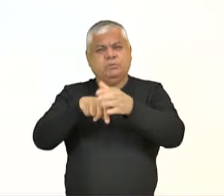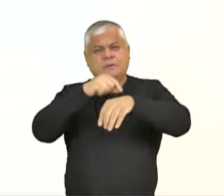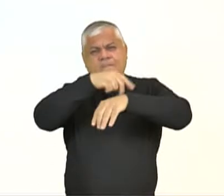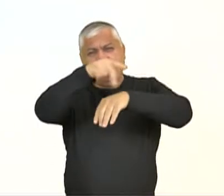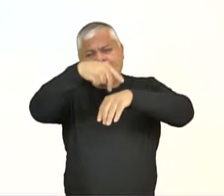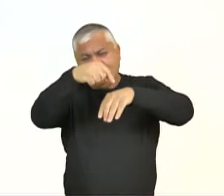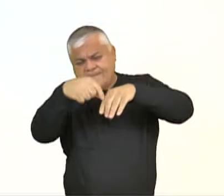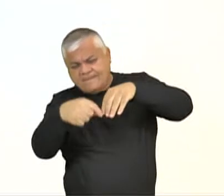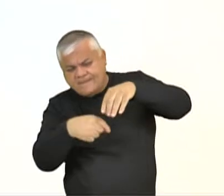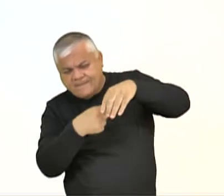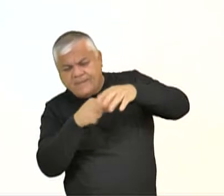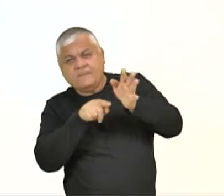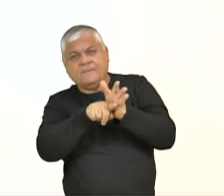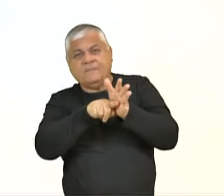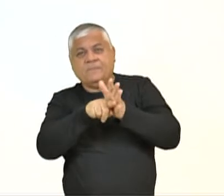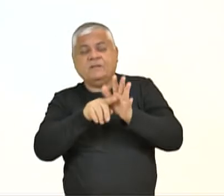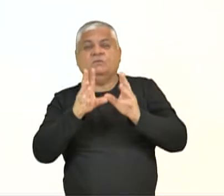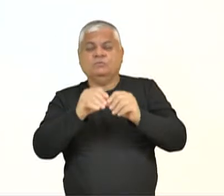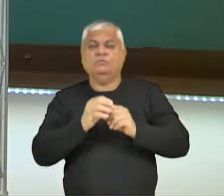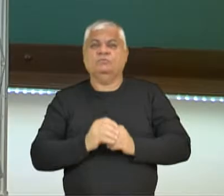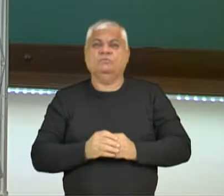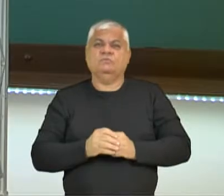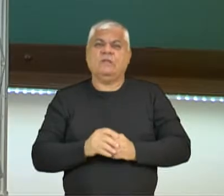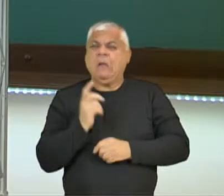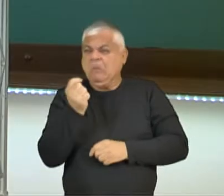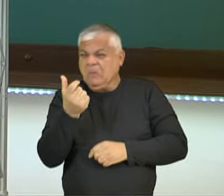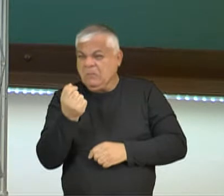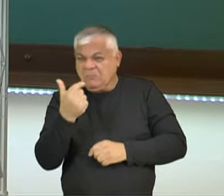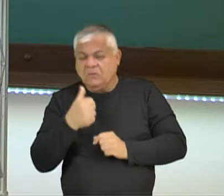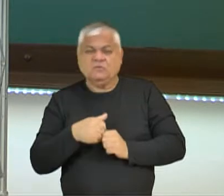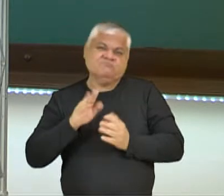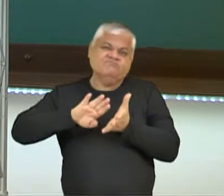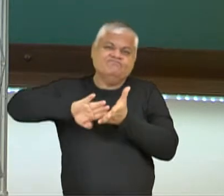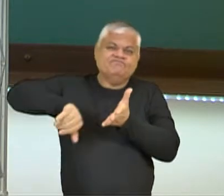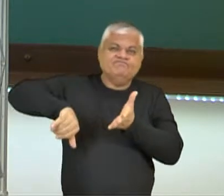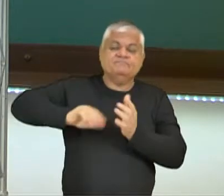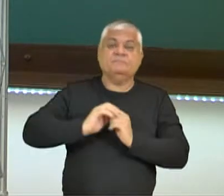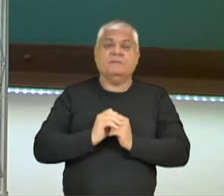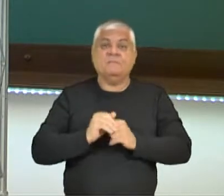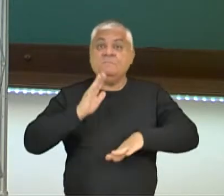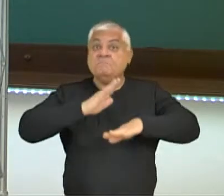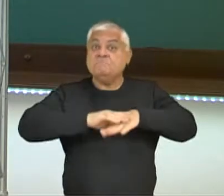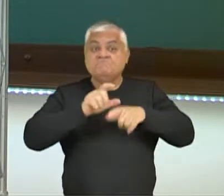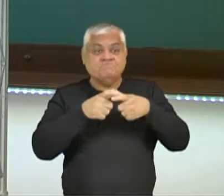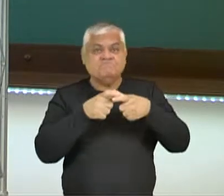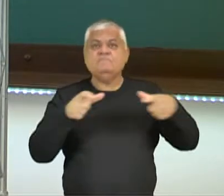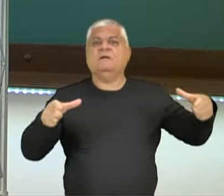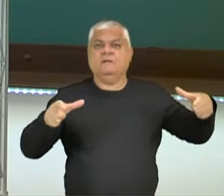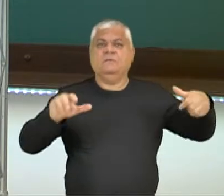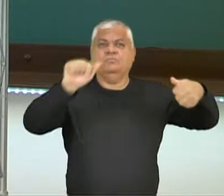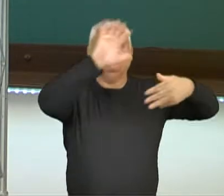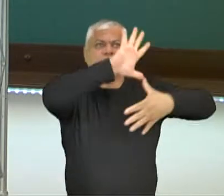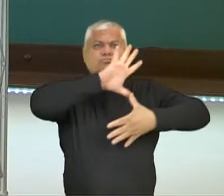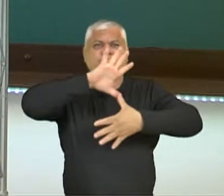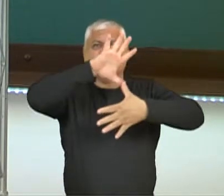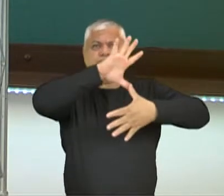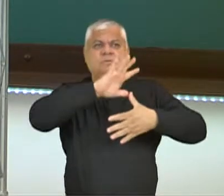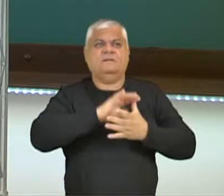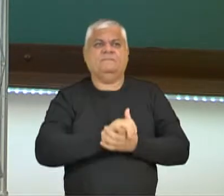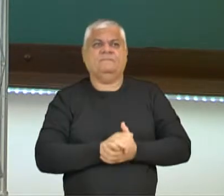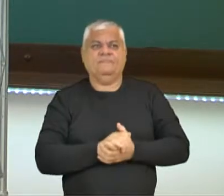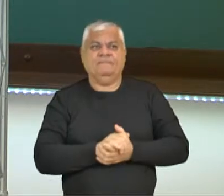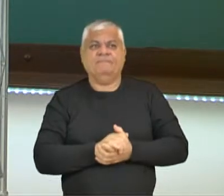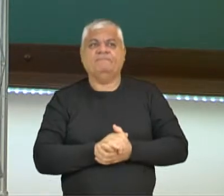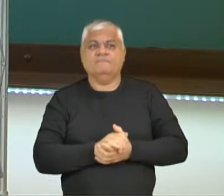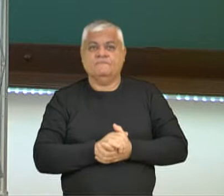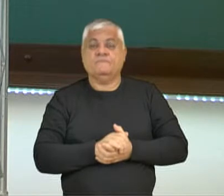todos. Aqueles que não tiveram o mínimo de dados, aí ficaram fora. Mas como você pode ver, tá todo preenchido, né? Então, temos